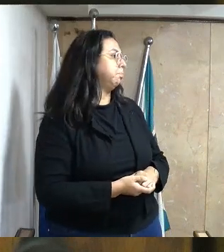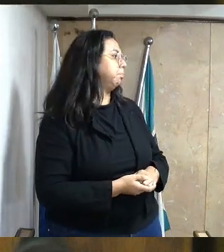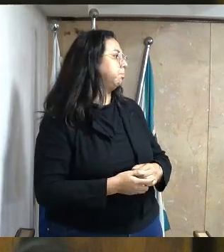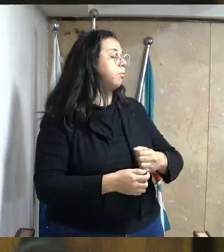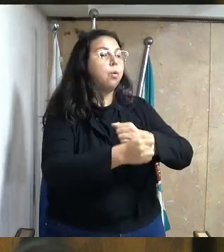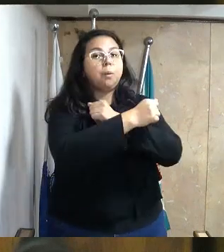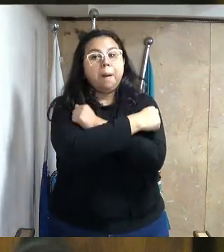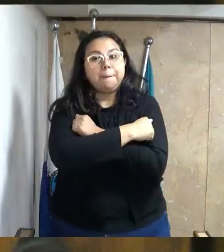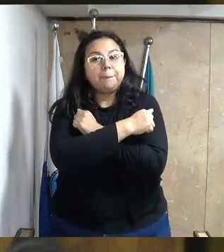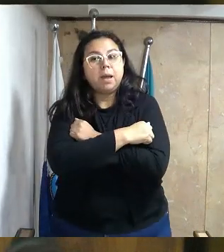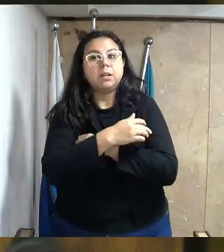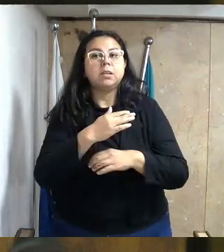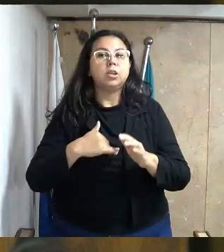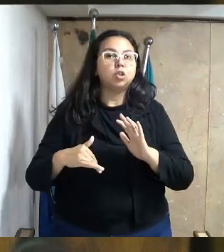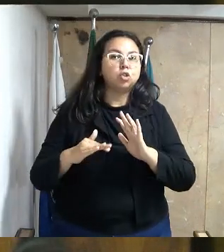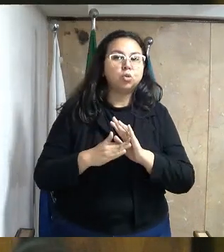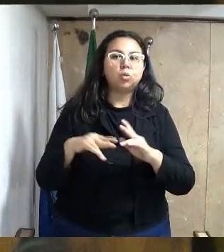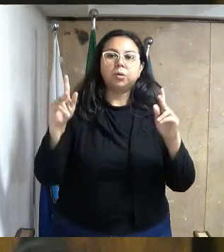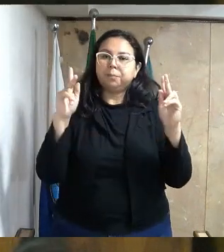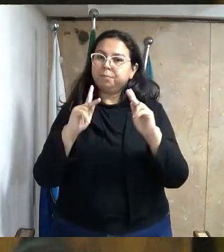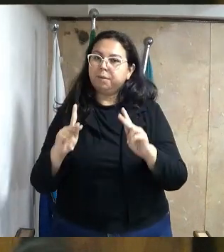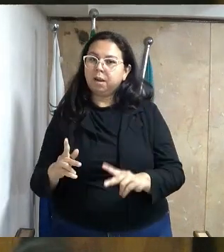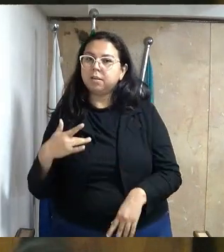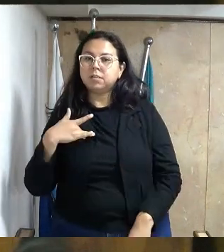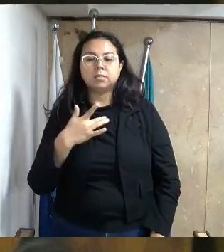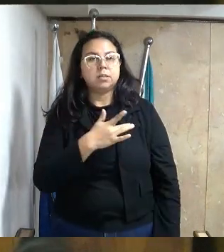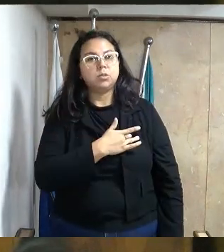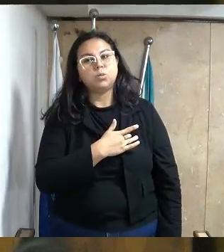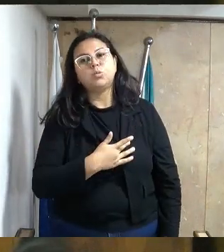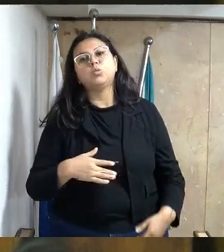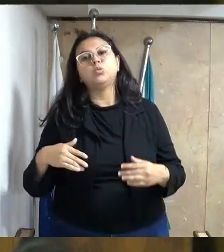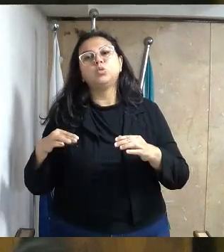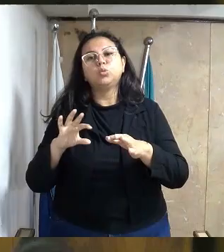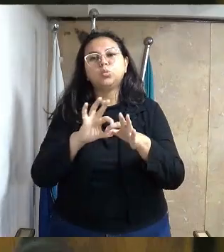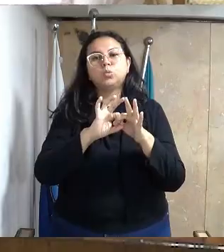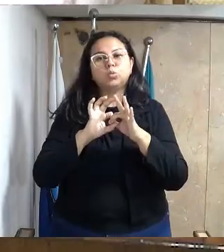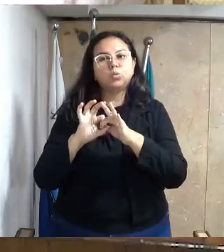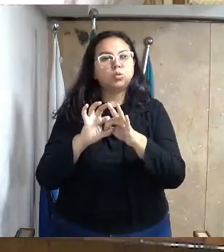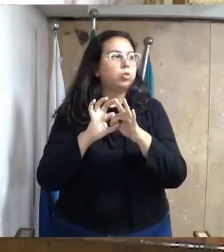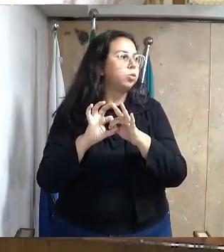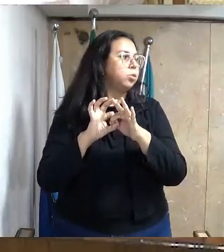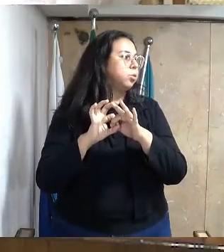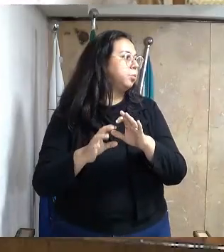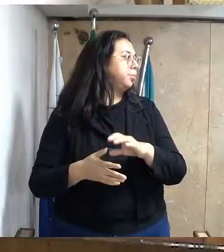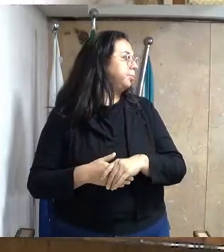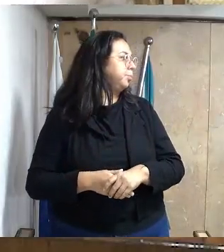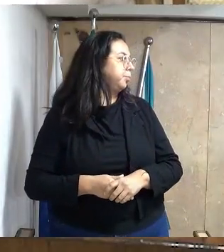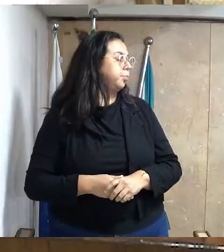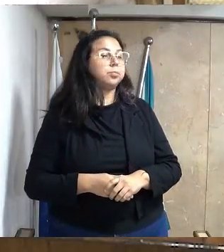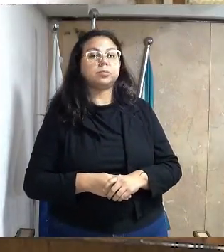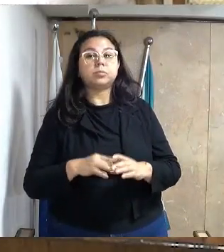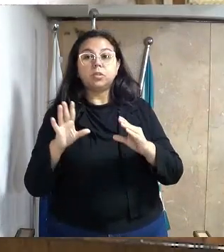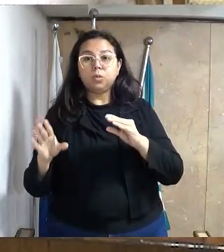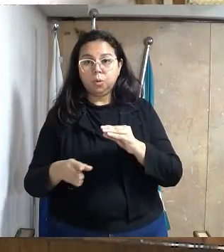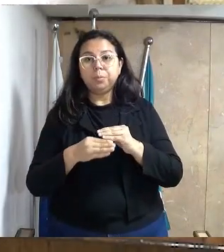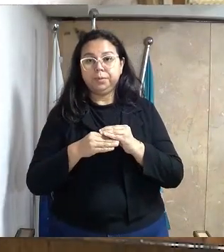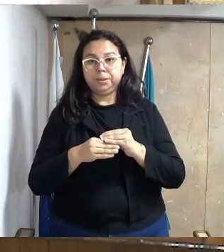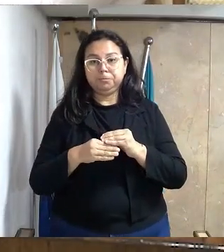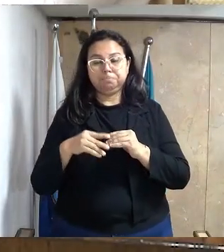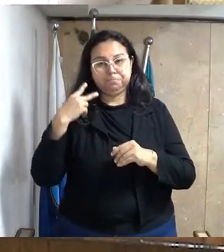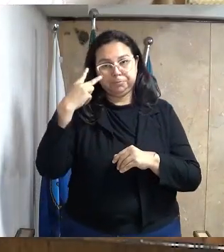Forte abraço a todos. Paz, saúde, união e abono do coração. Deixa o companheiro terminar um minutinho.